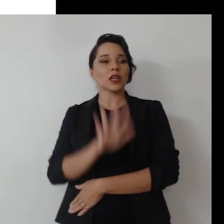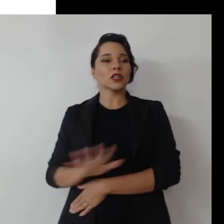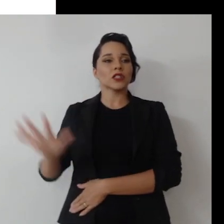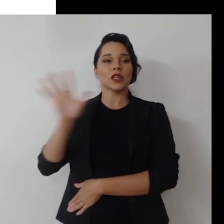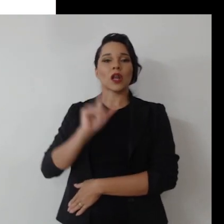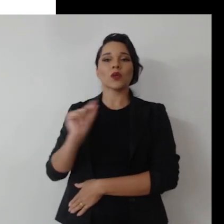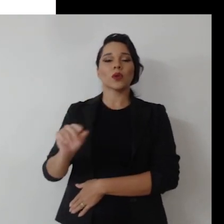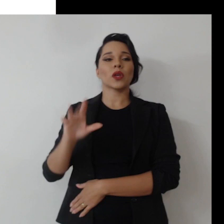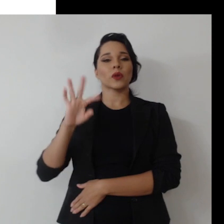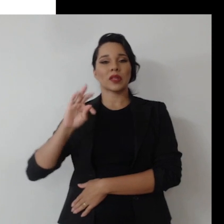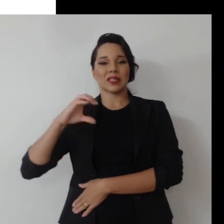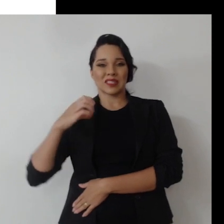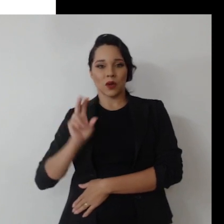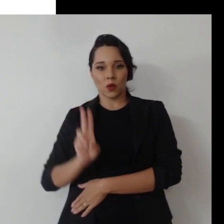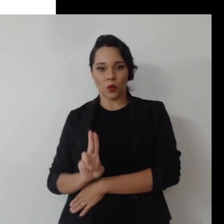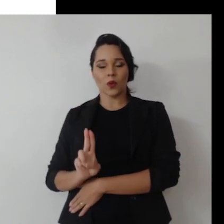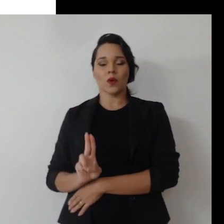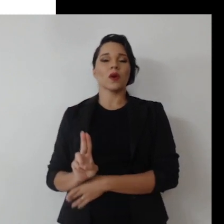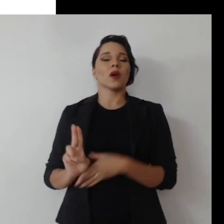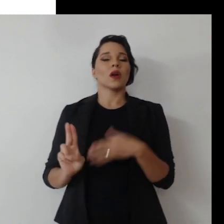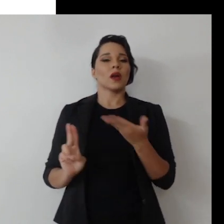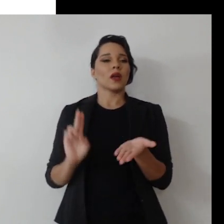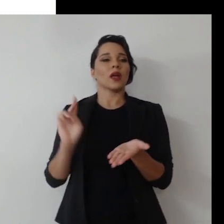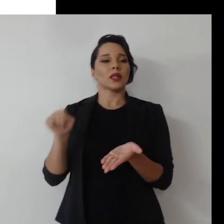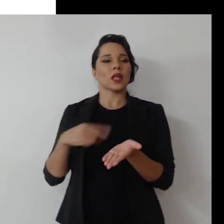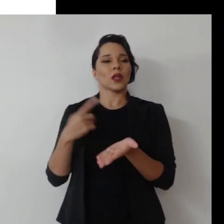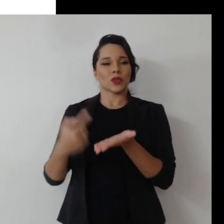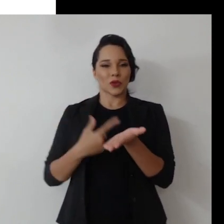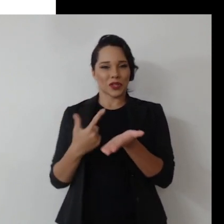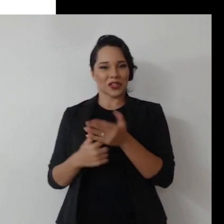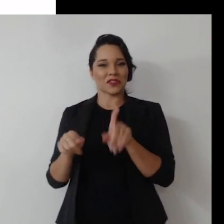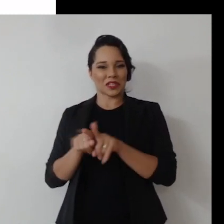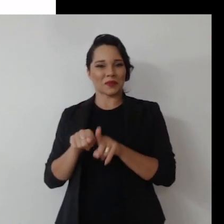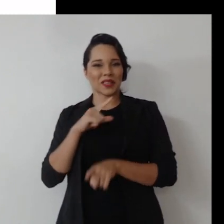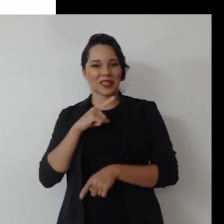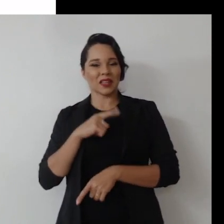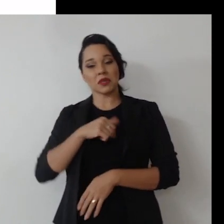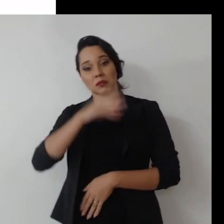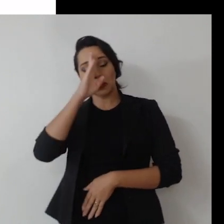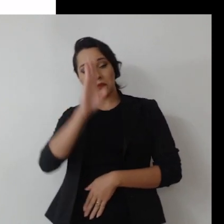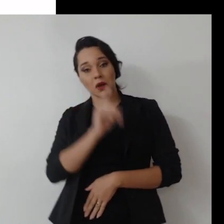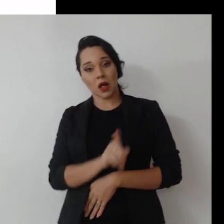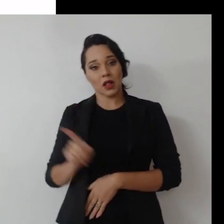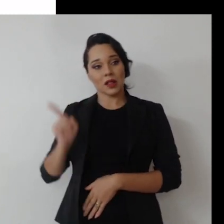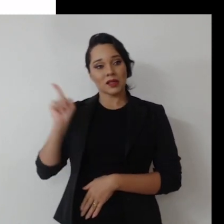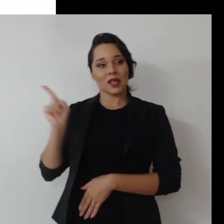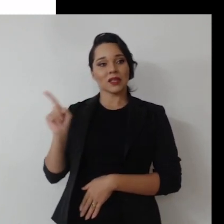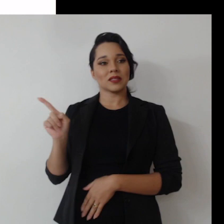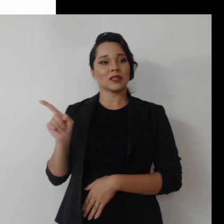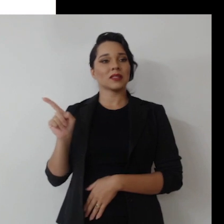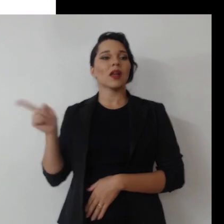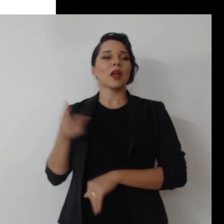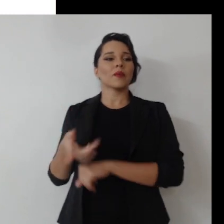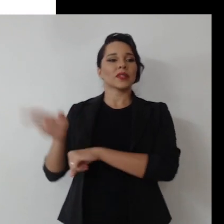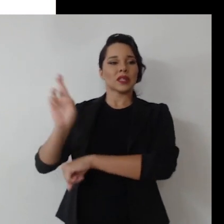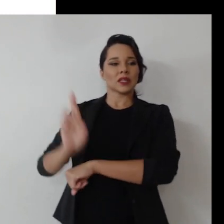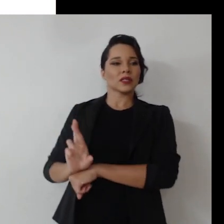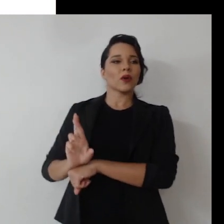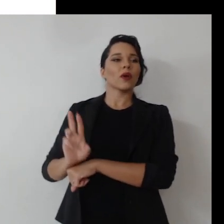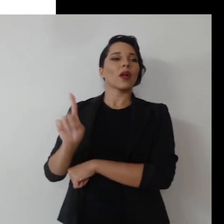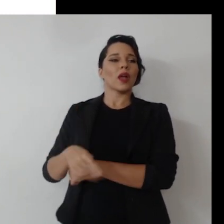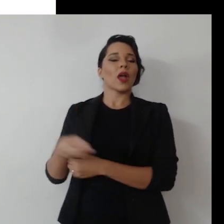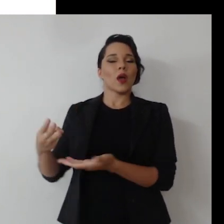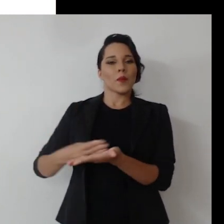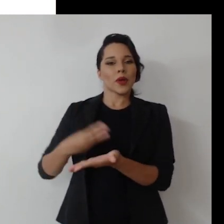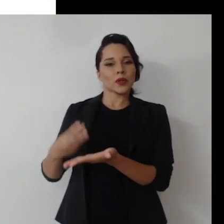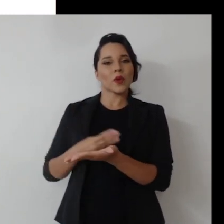geral do que o Tribunal de Contas, isso eu tirei do nosso livro também, mas é a fonte primária do lado esquerdo, essa representação é do